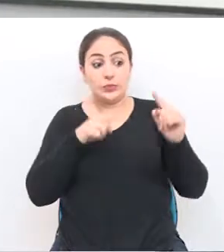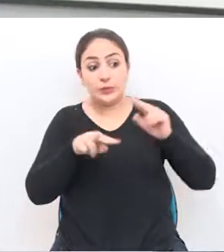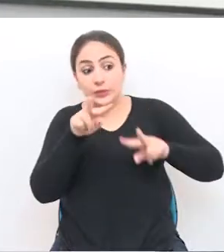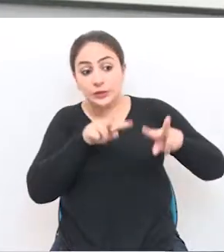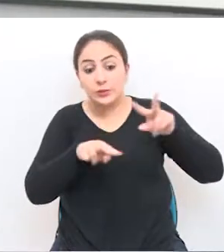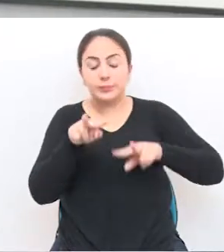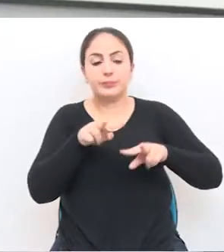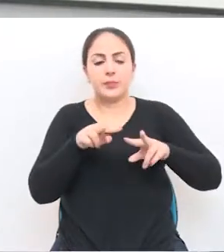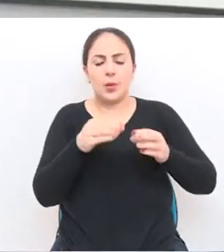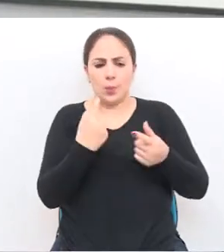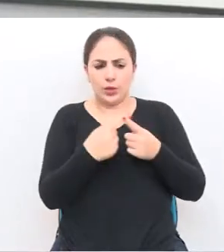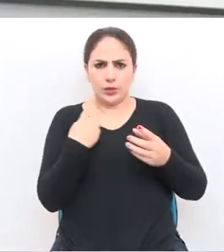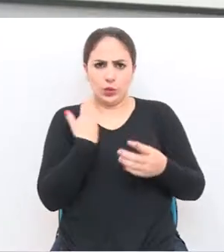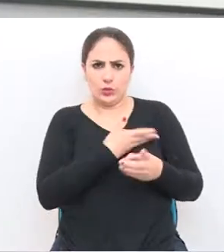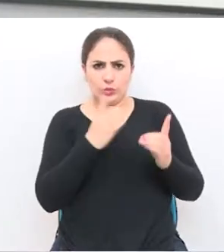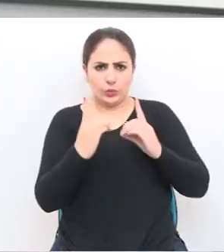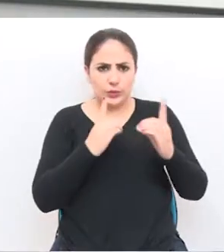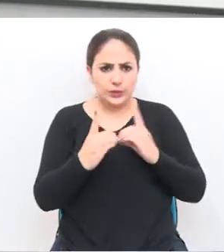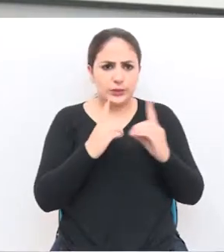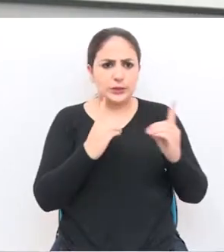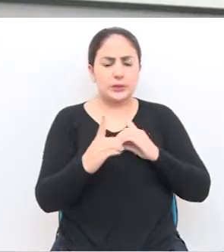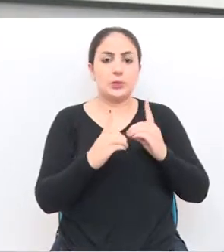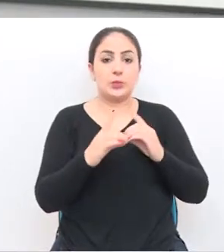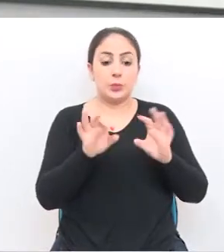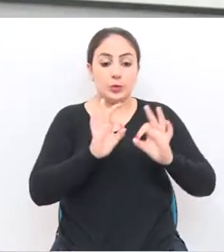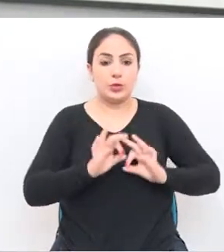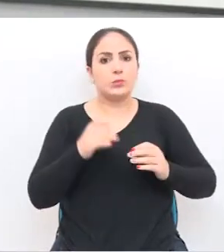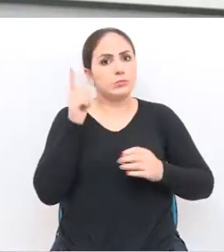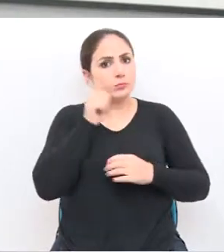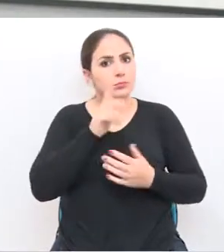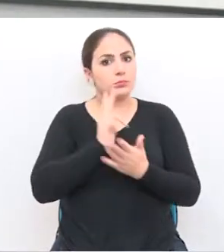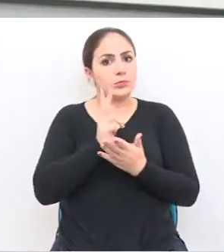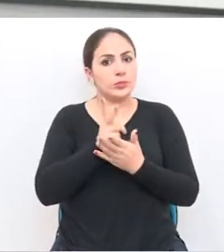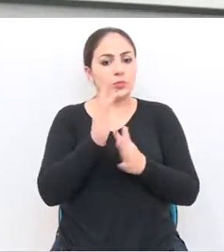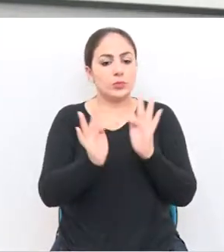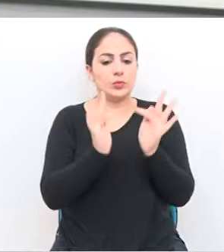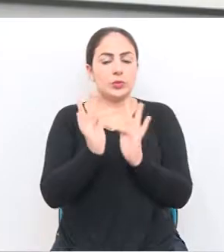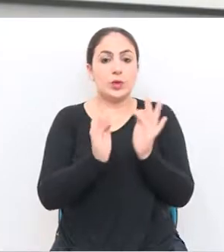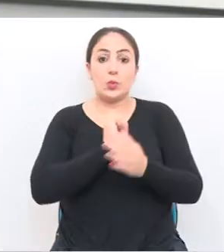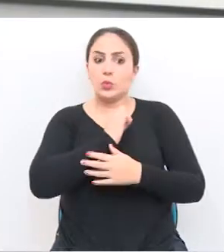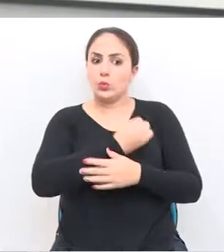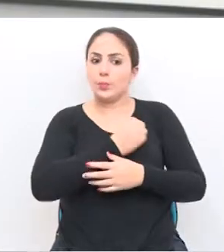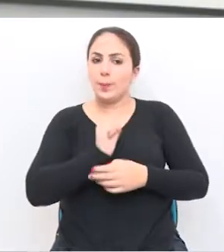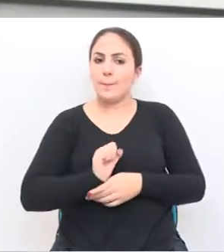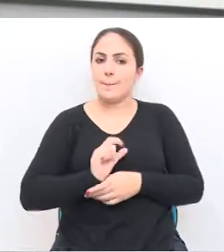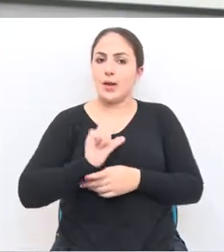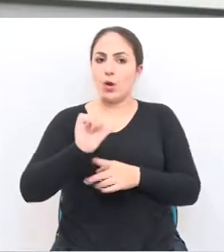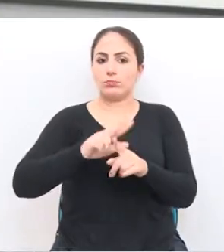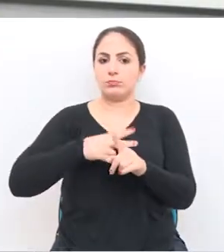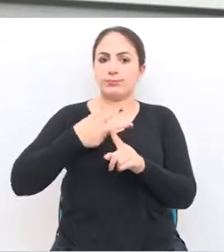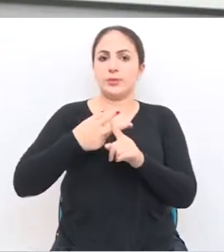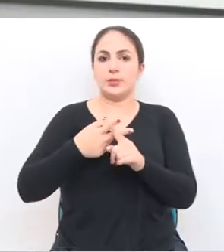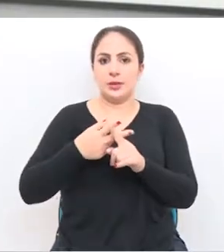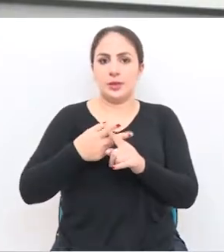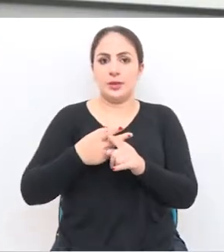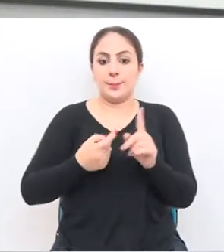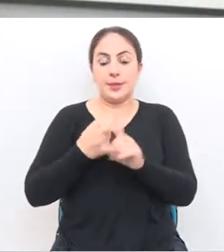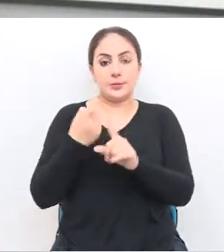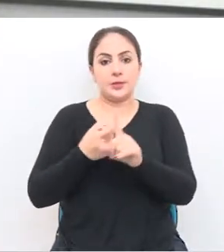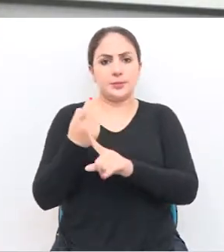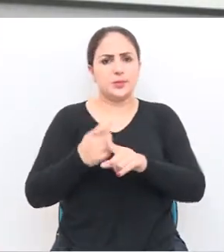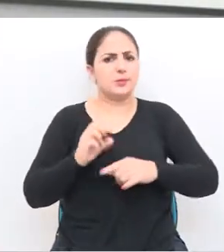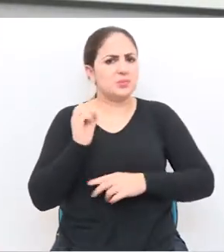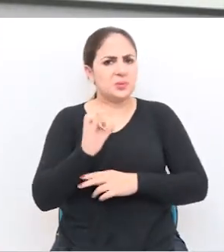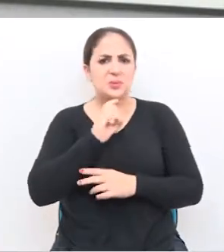participado de toda a implementação do programa, é que ele deve funcionar com um número maior de castrações